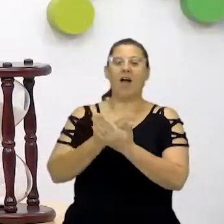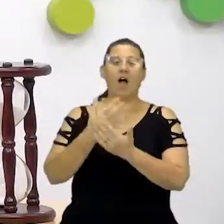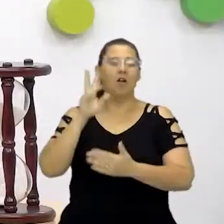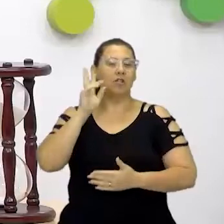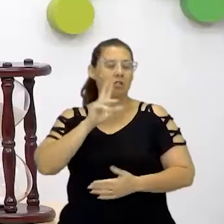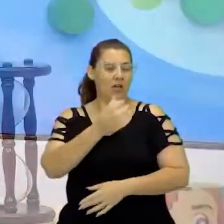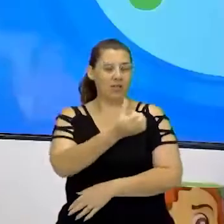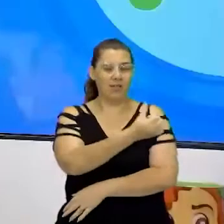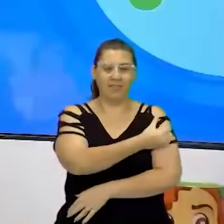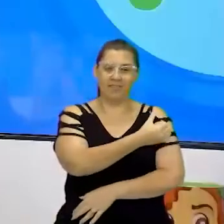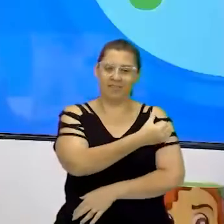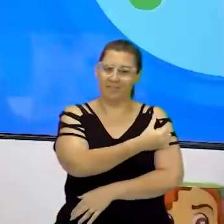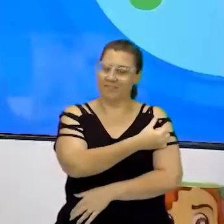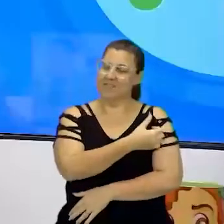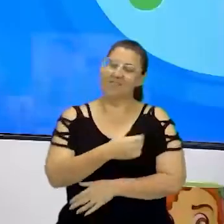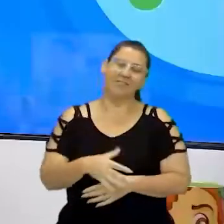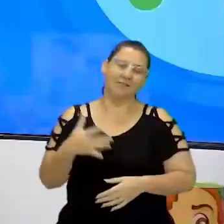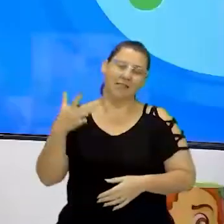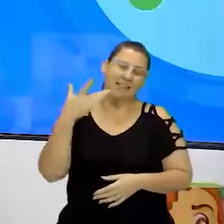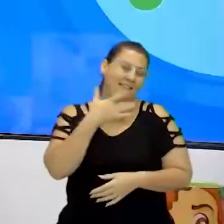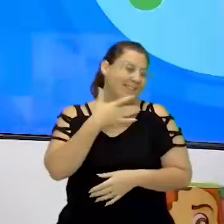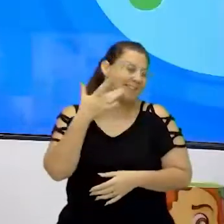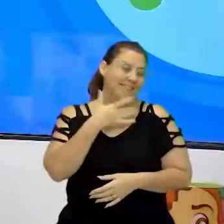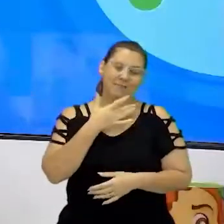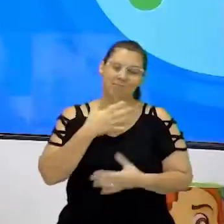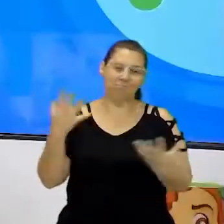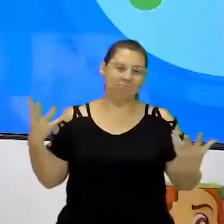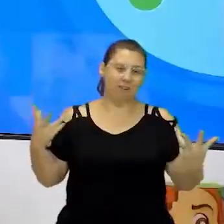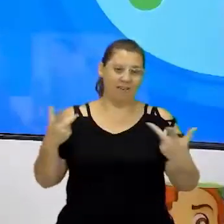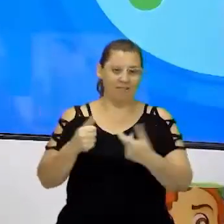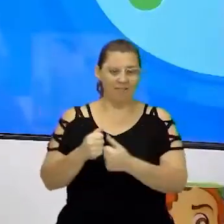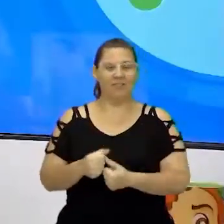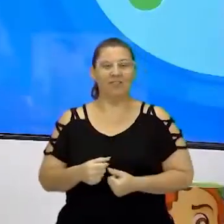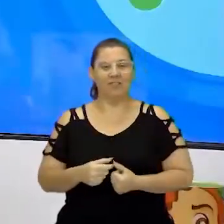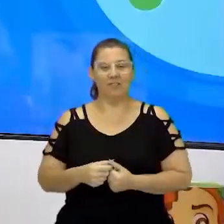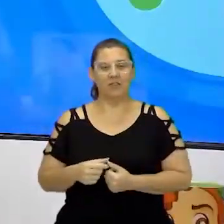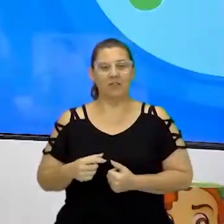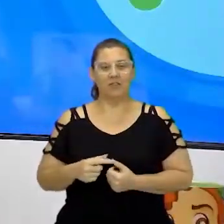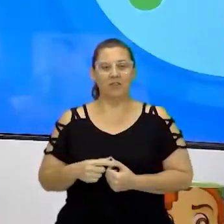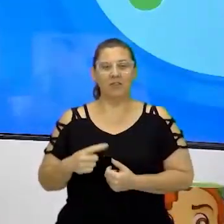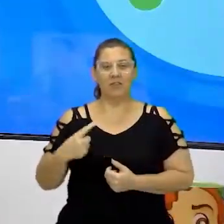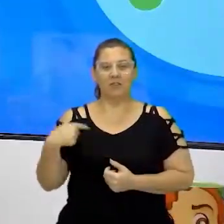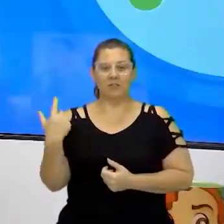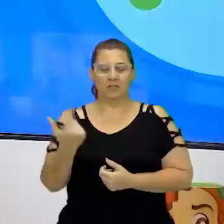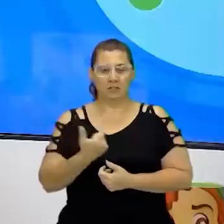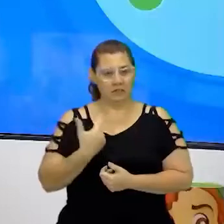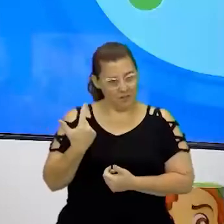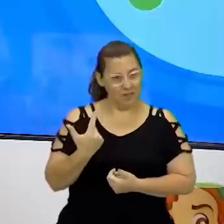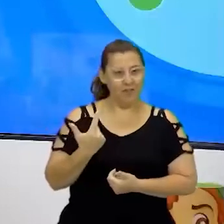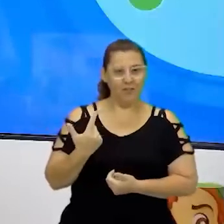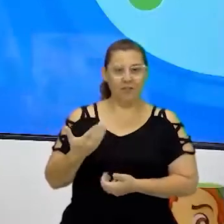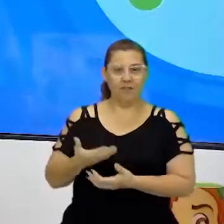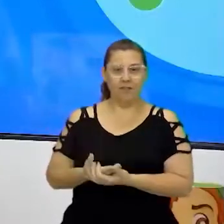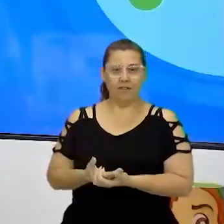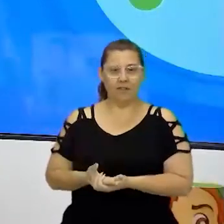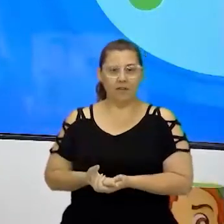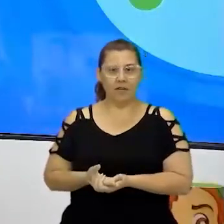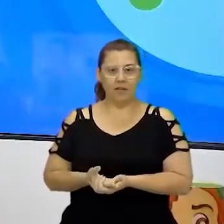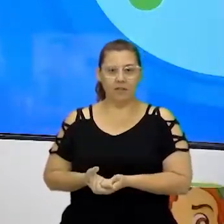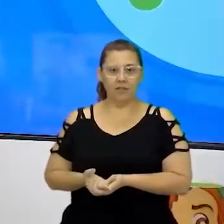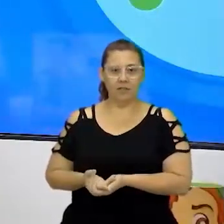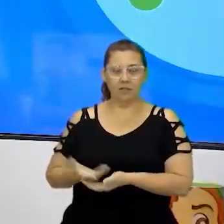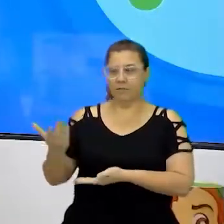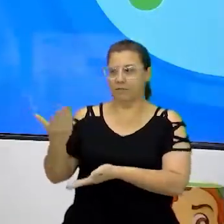sexto ano. Ah, com certeza. dando uma delícia, né? História é maravilhosa e a gente vai fazer esse collab, né? Vamos fazer um collab. Um collab